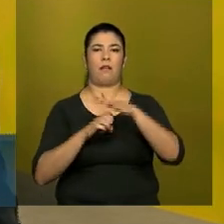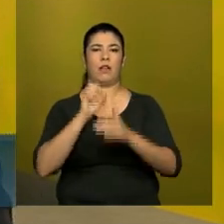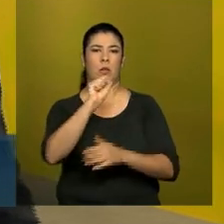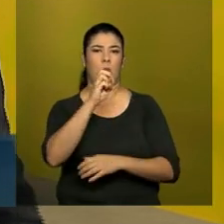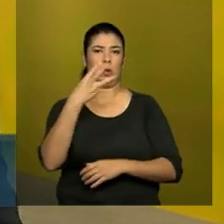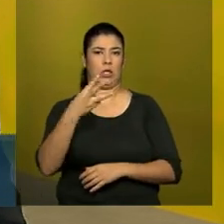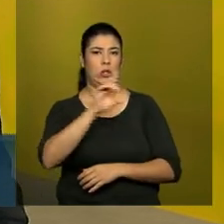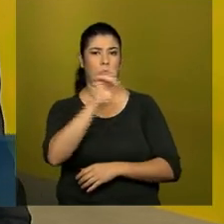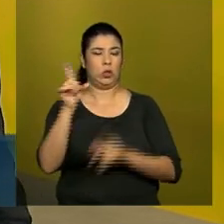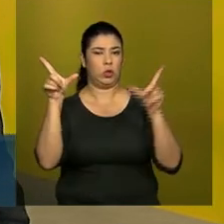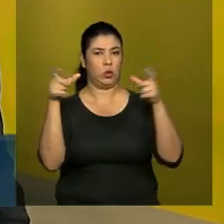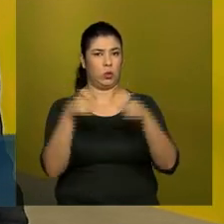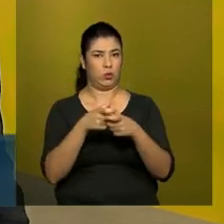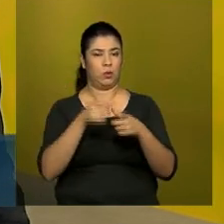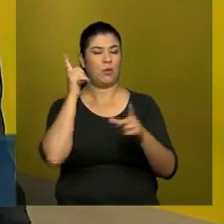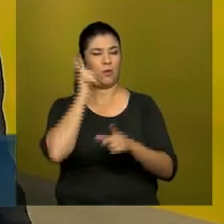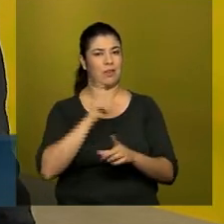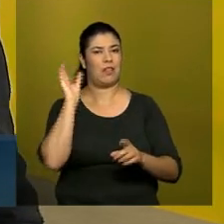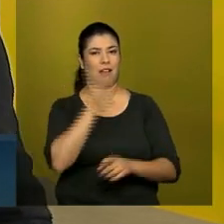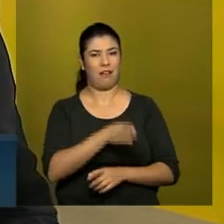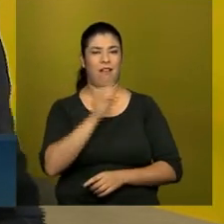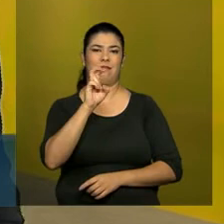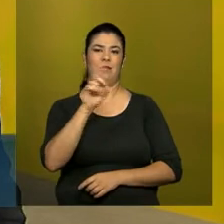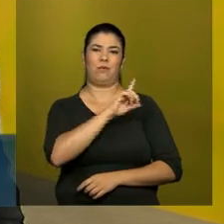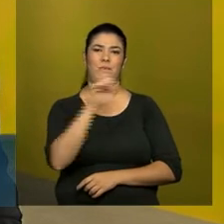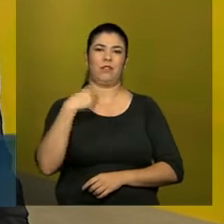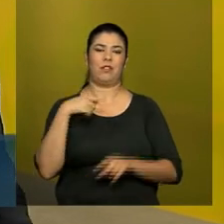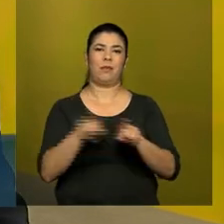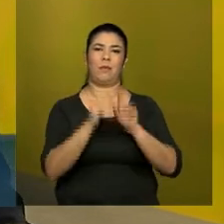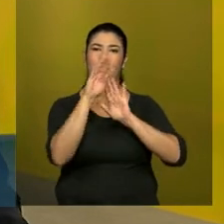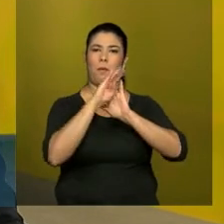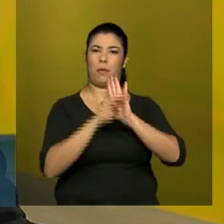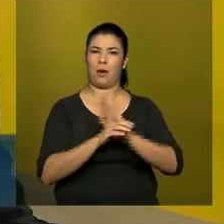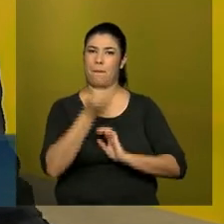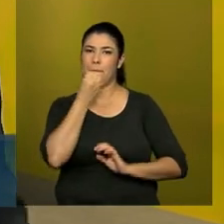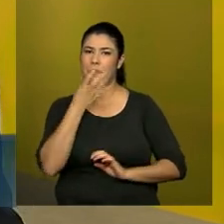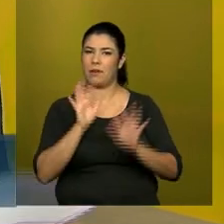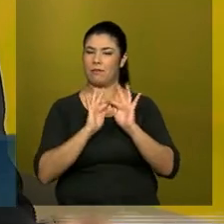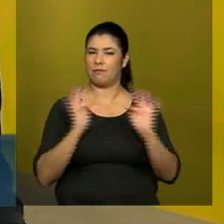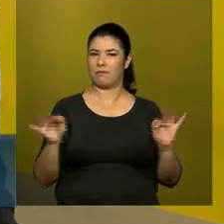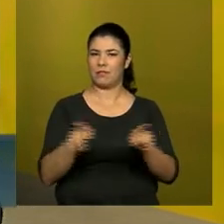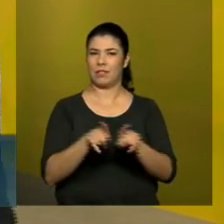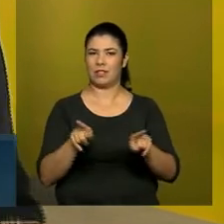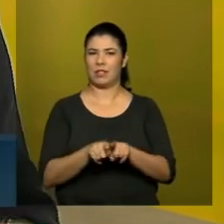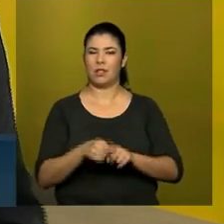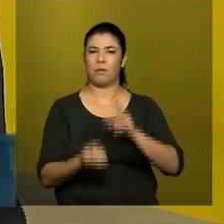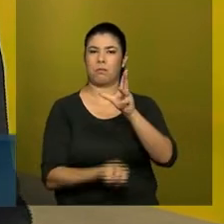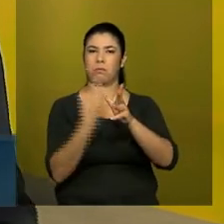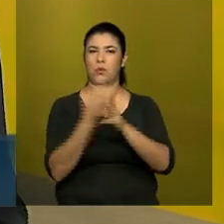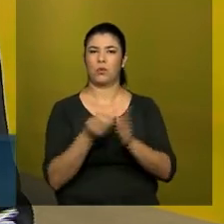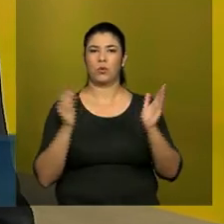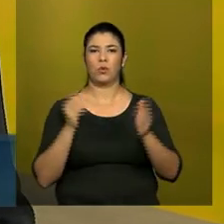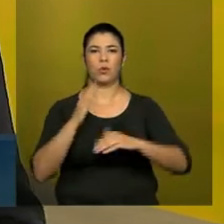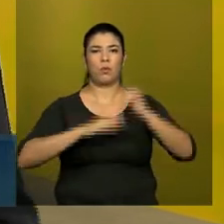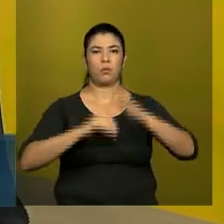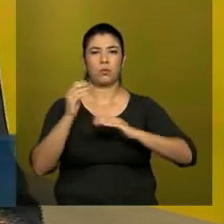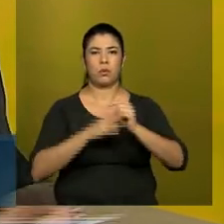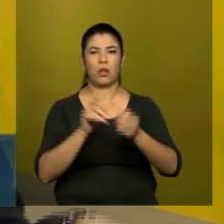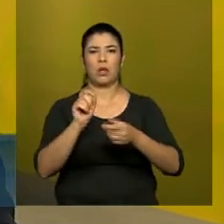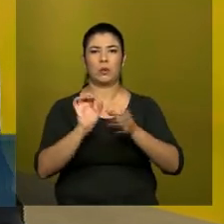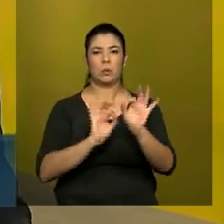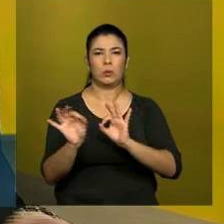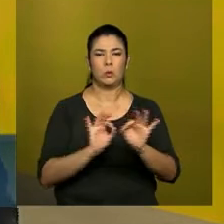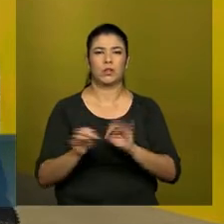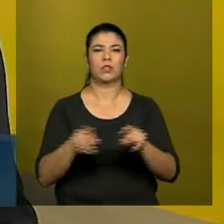até 5 dias. Além disso, com o bem mais simples, os serviços públicos vão ser simplificados em um só lugar, reduzindo